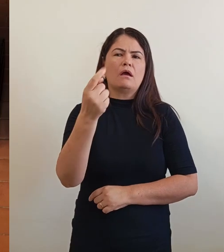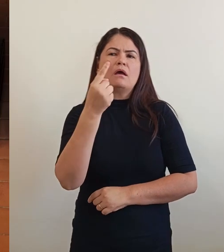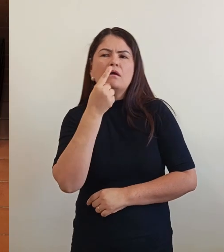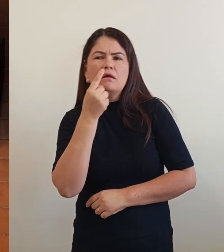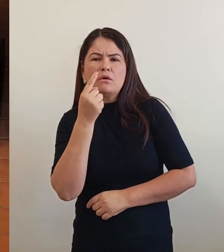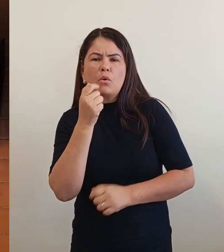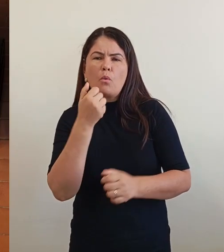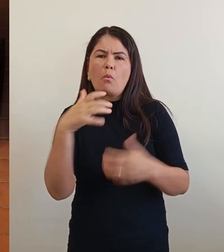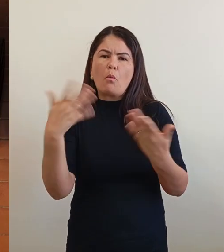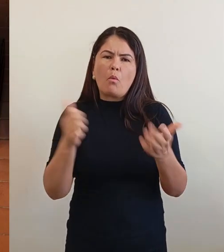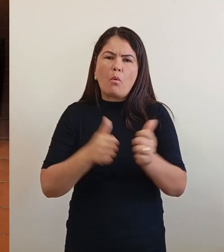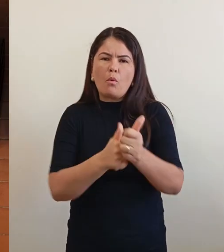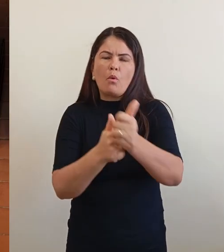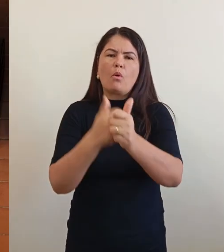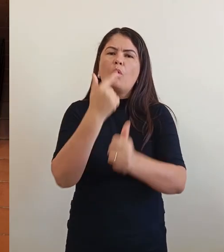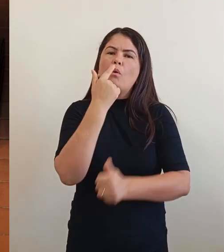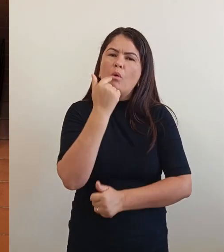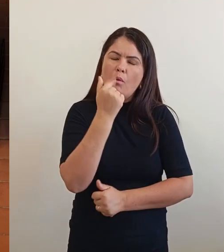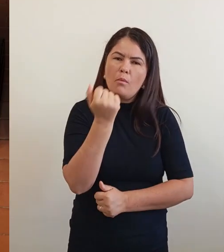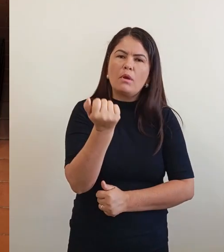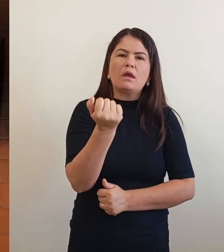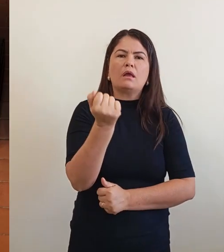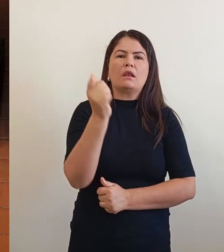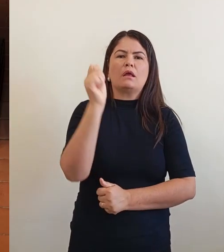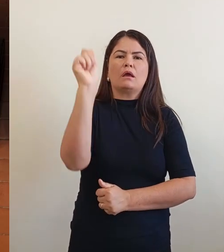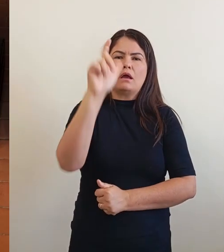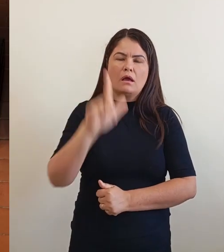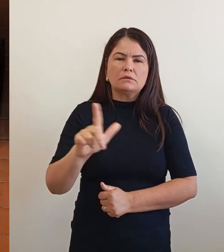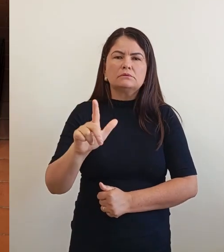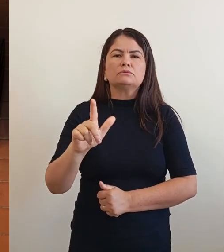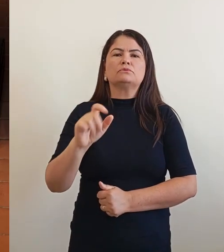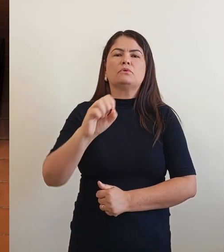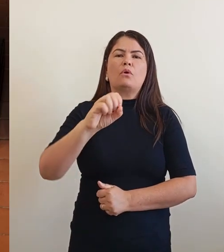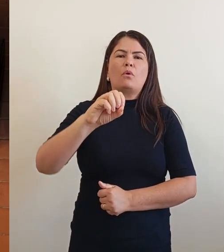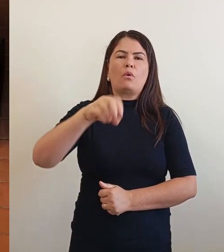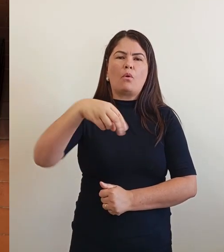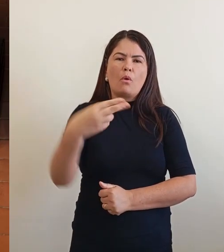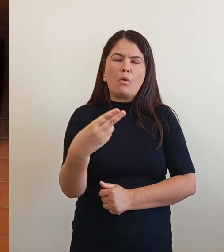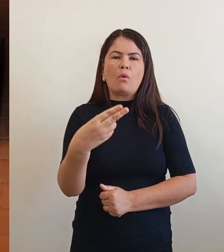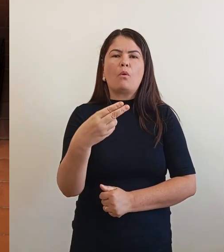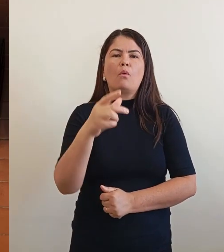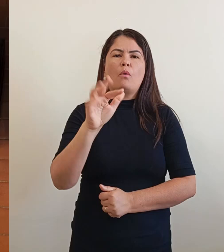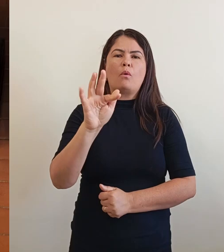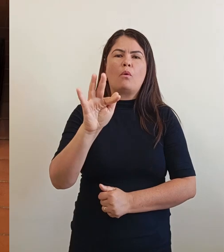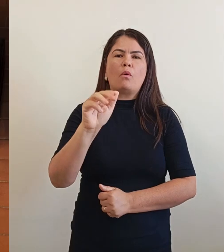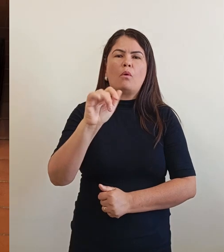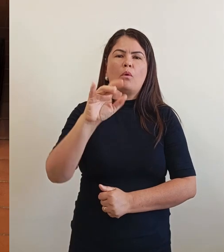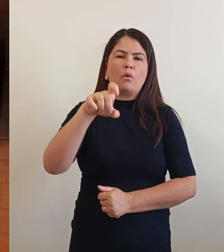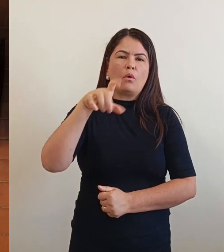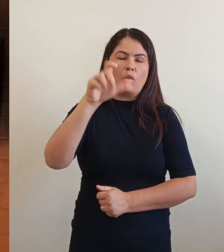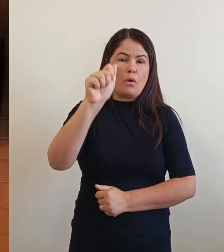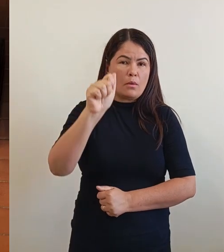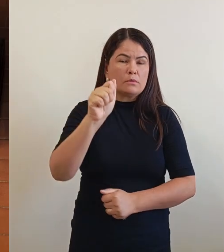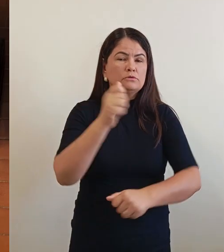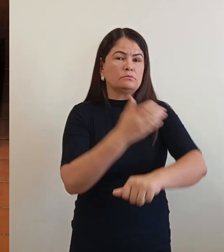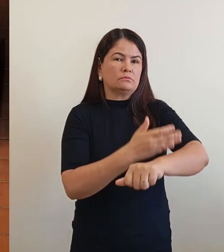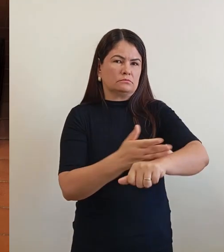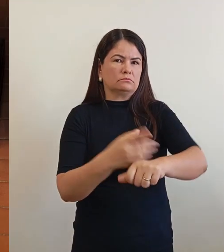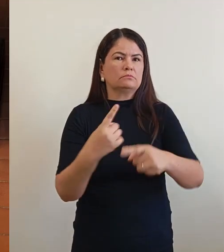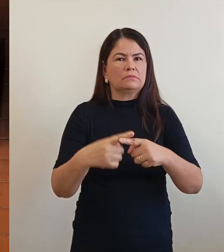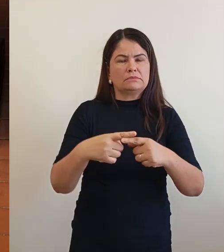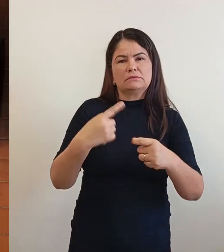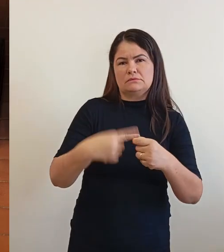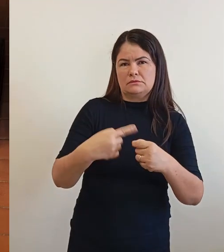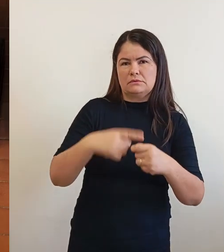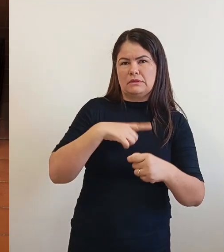as faixas, para que o turista segue essa faixa. Aí os guias